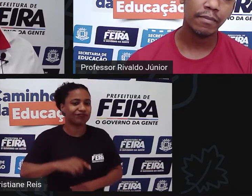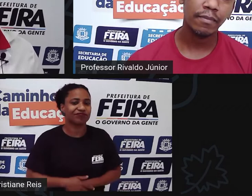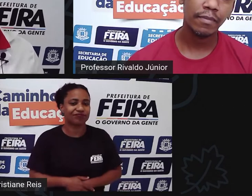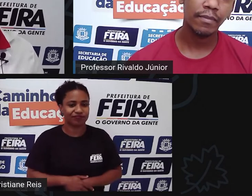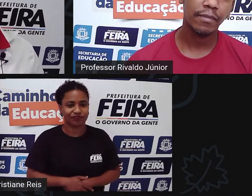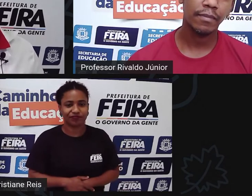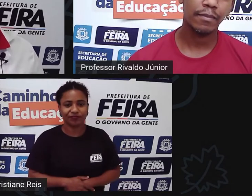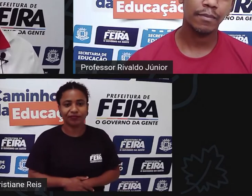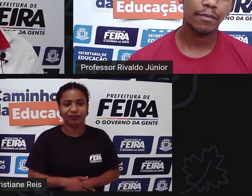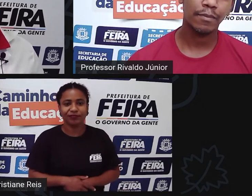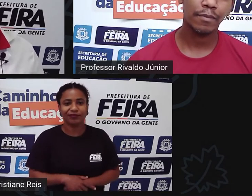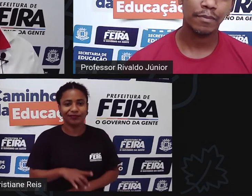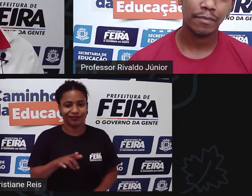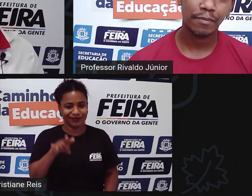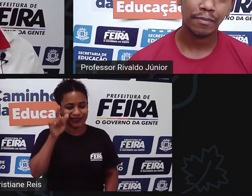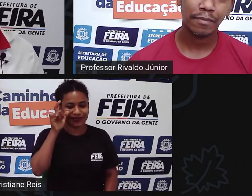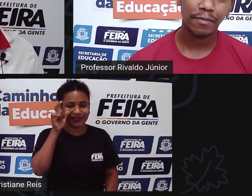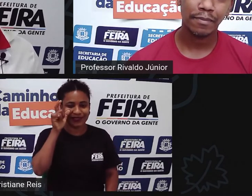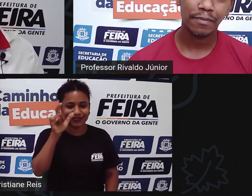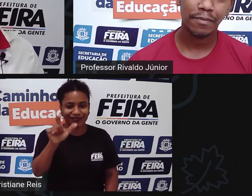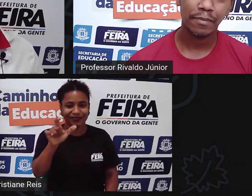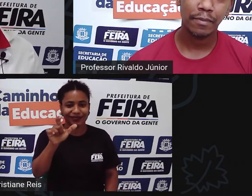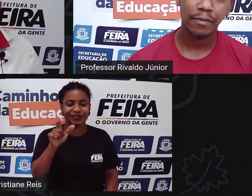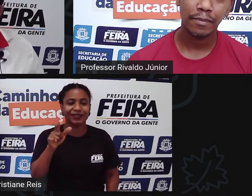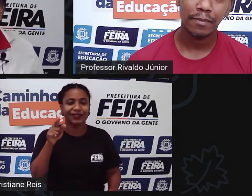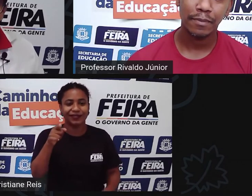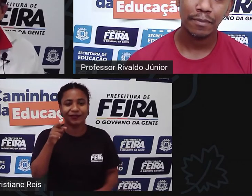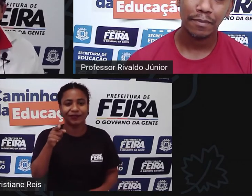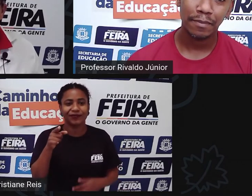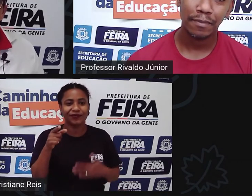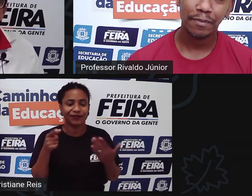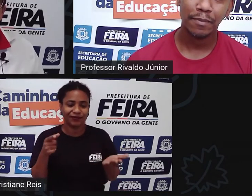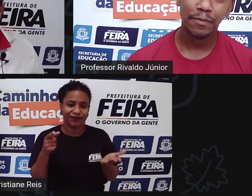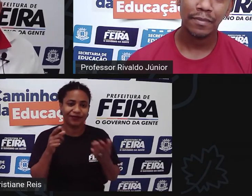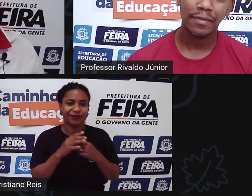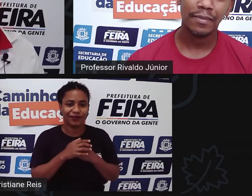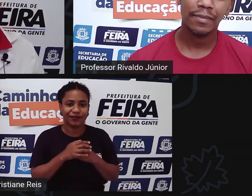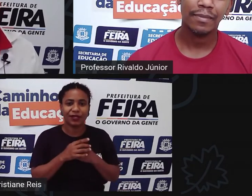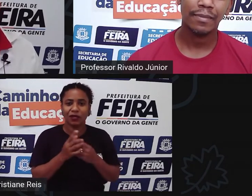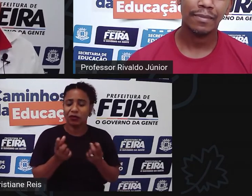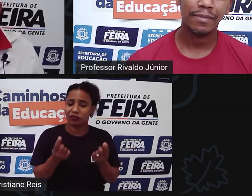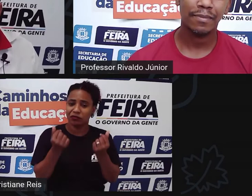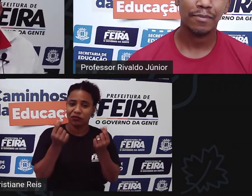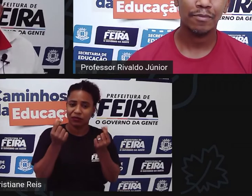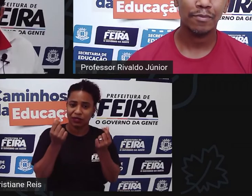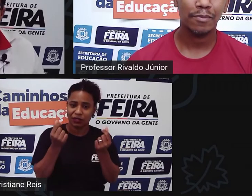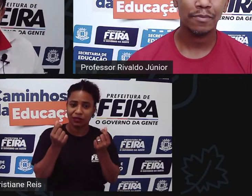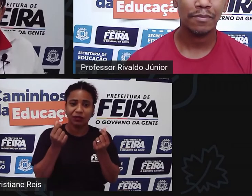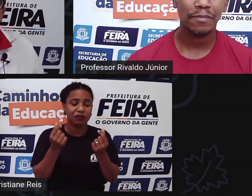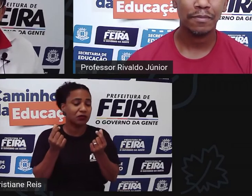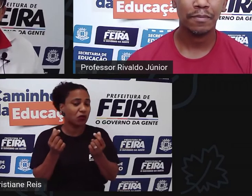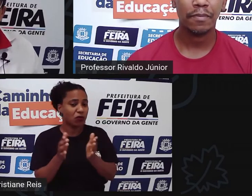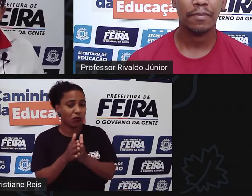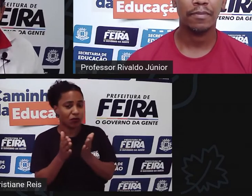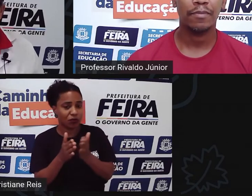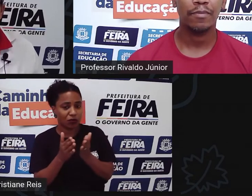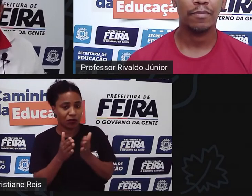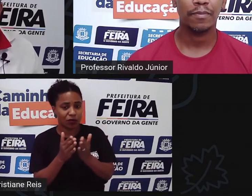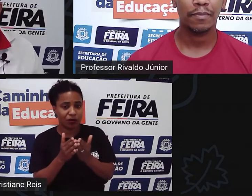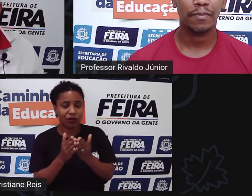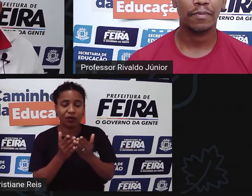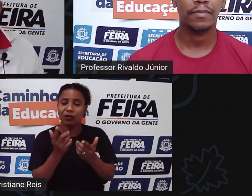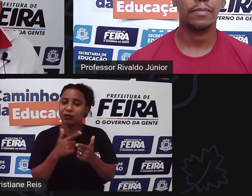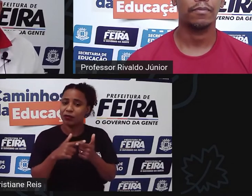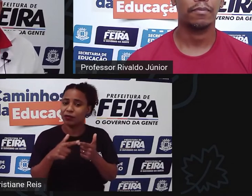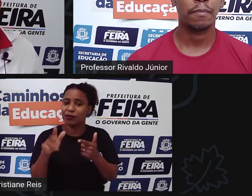e eu acho interessante o que você falou até que assim independente de condição financeira o ideal seria procurar